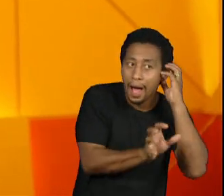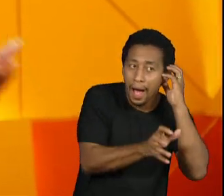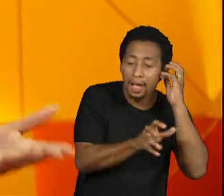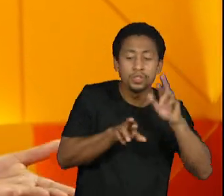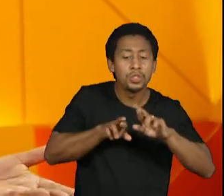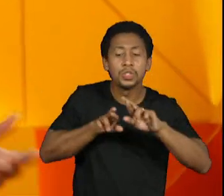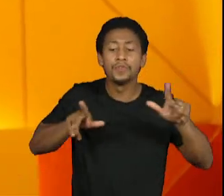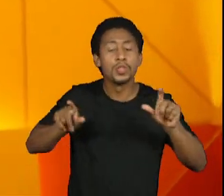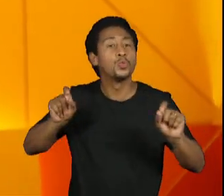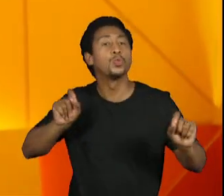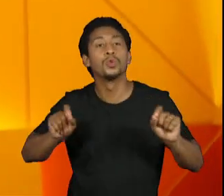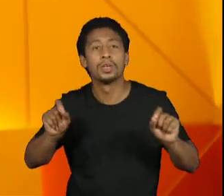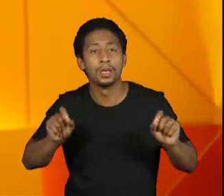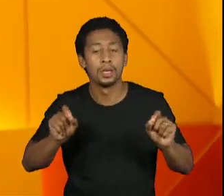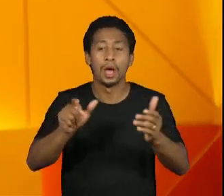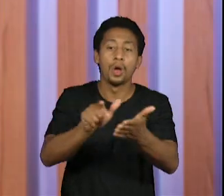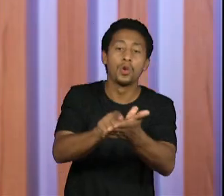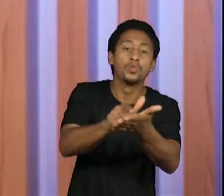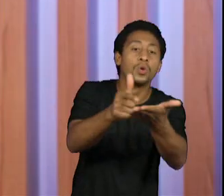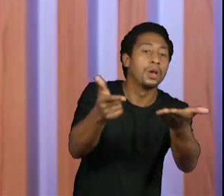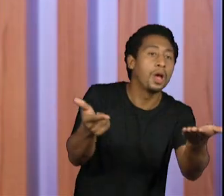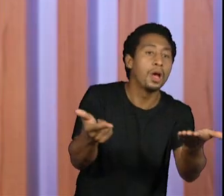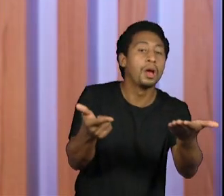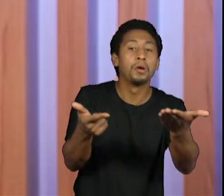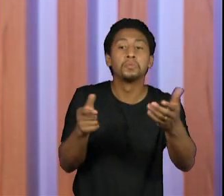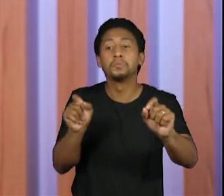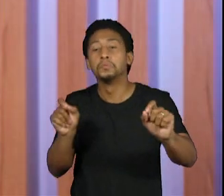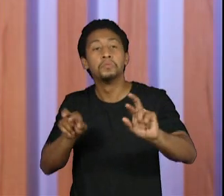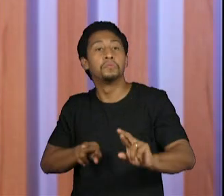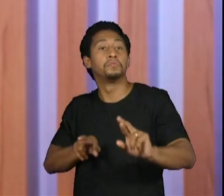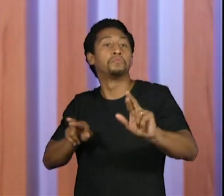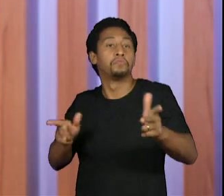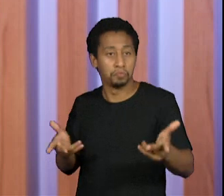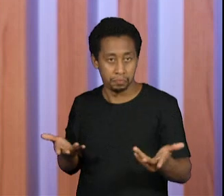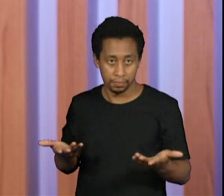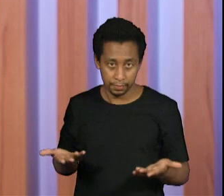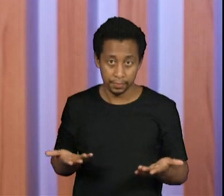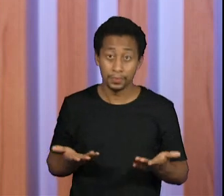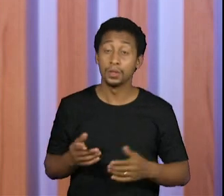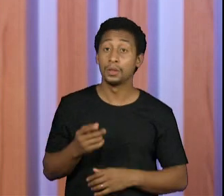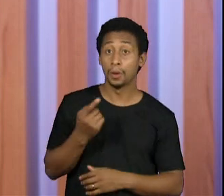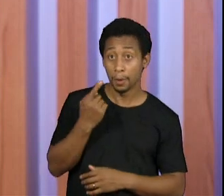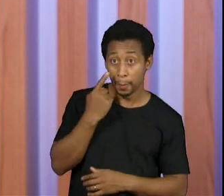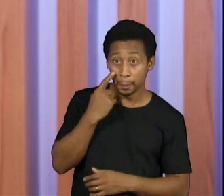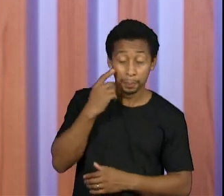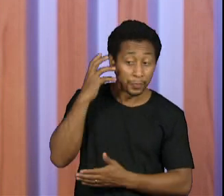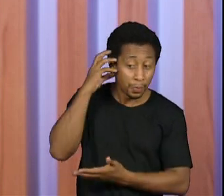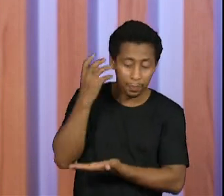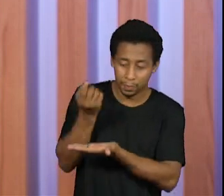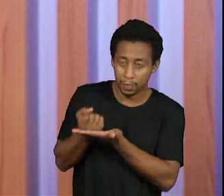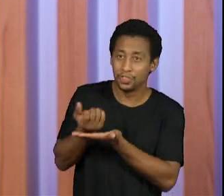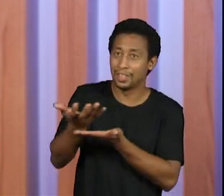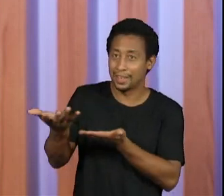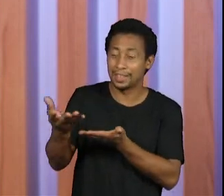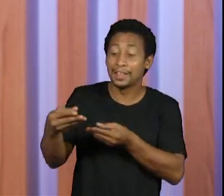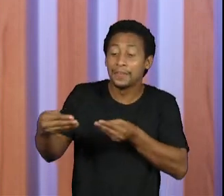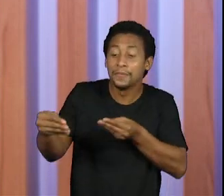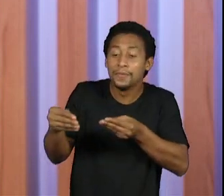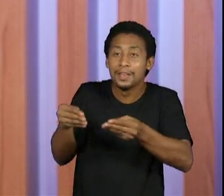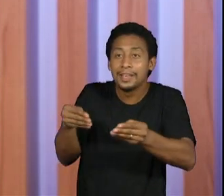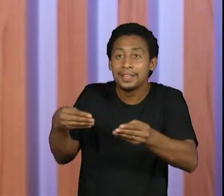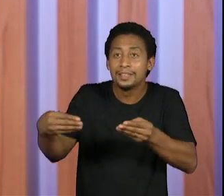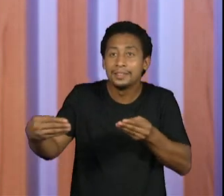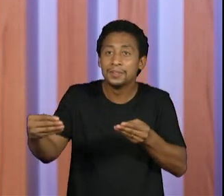pra um jornal? Eu acho que o podcast, ele tem uma maior flexibilidade com a questão do tempo, né?